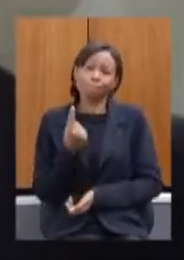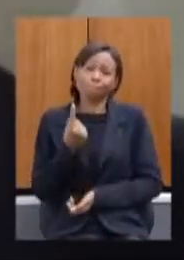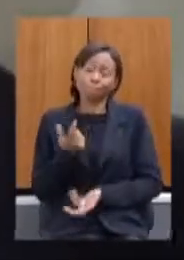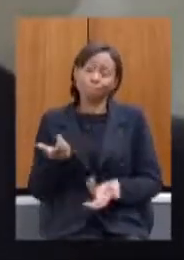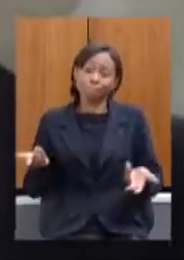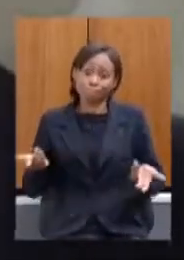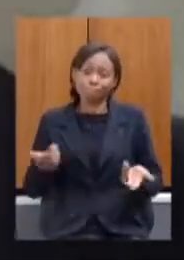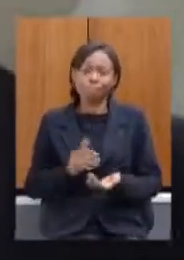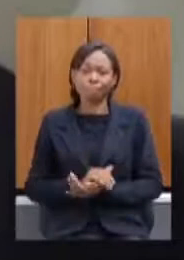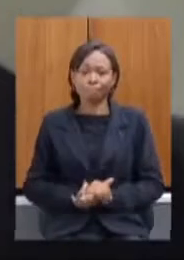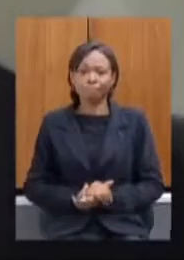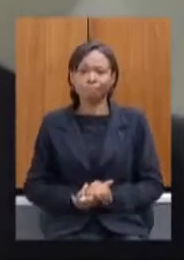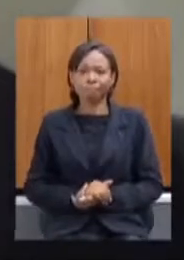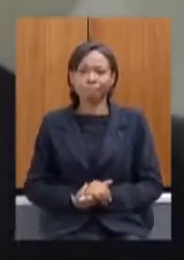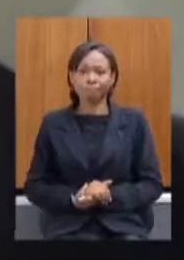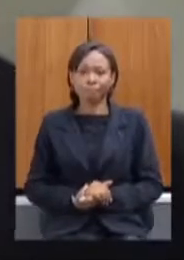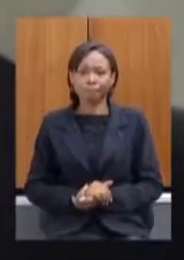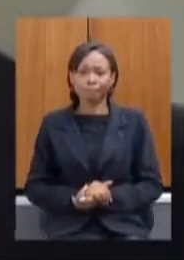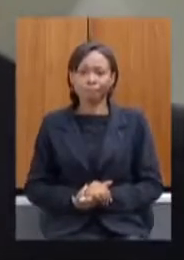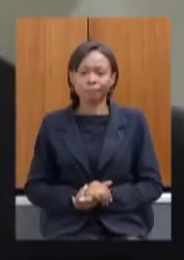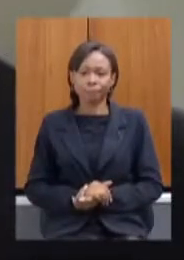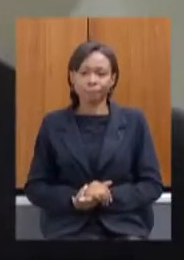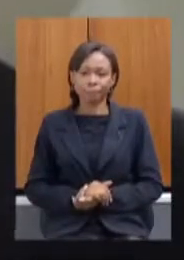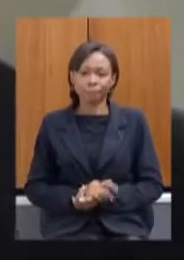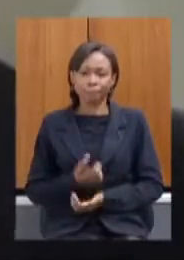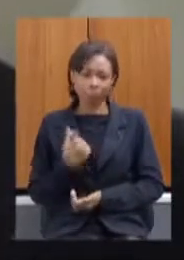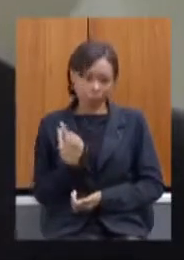então a gente não quer